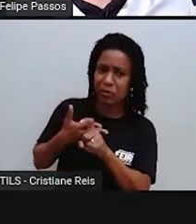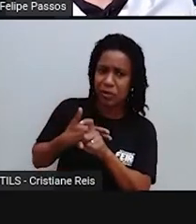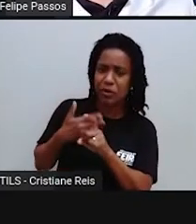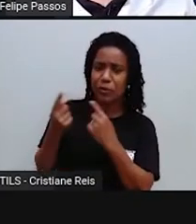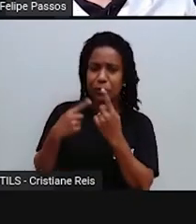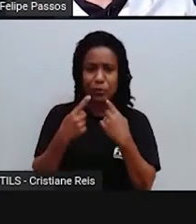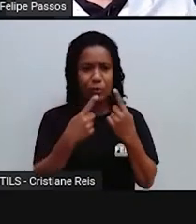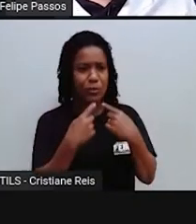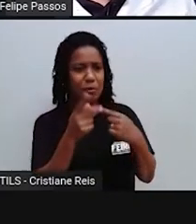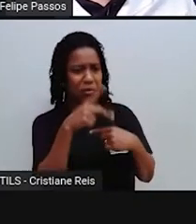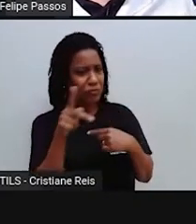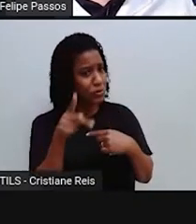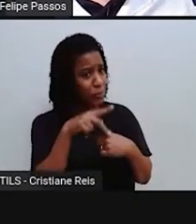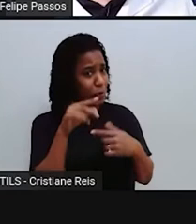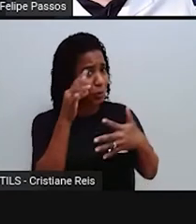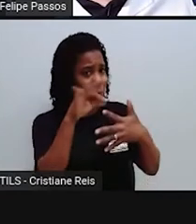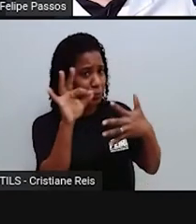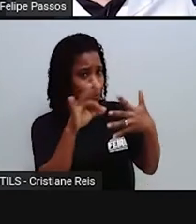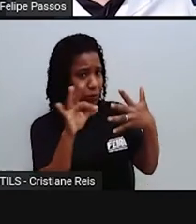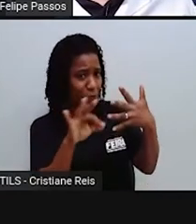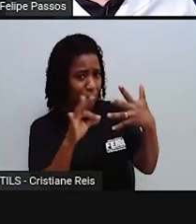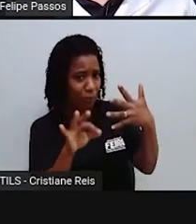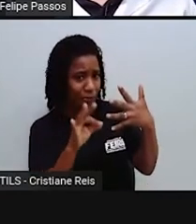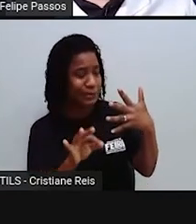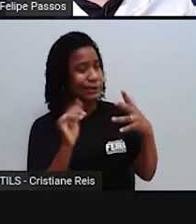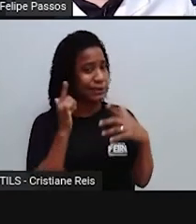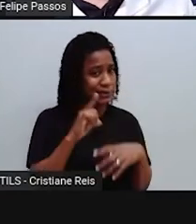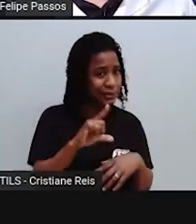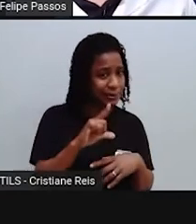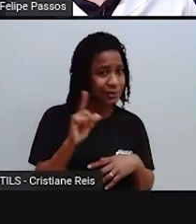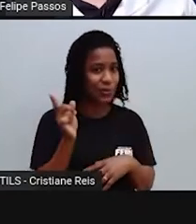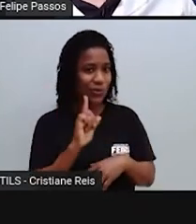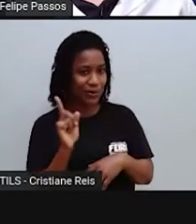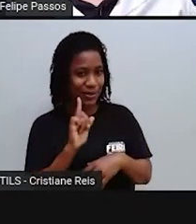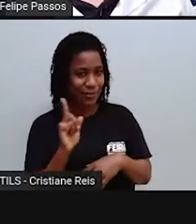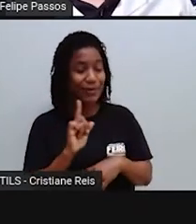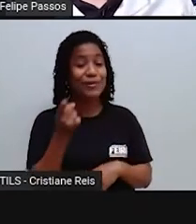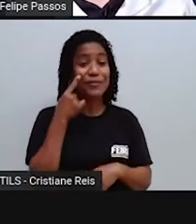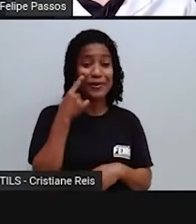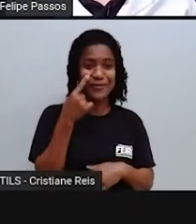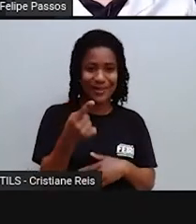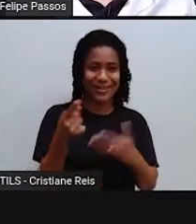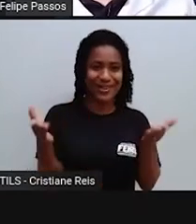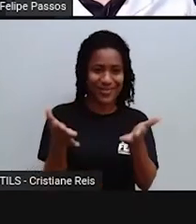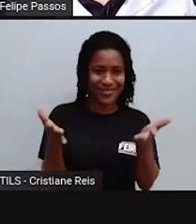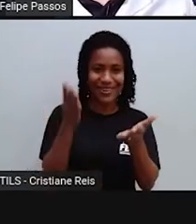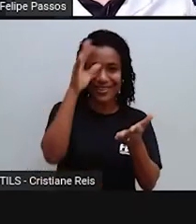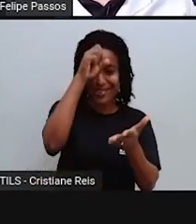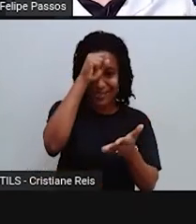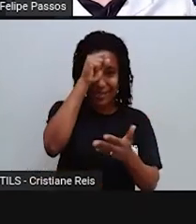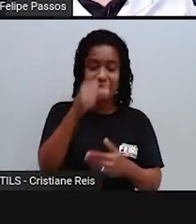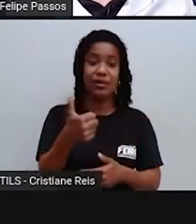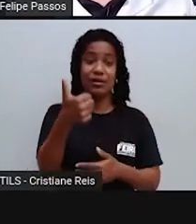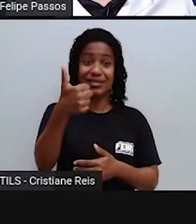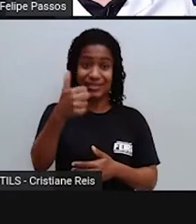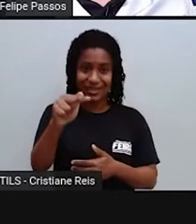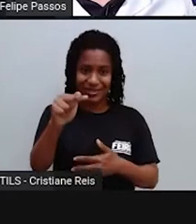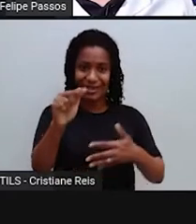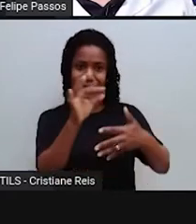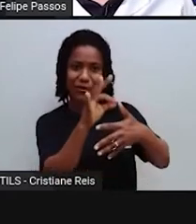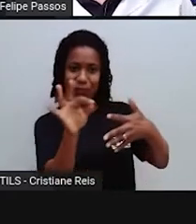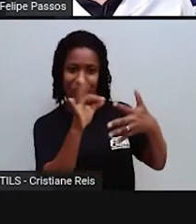objetivos, certo? Vamos conhecer? Vamos ver quais são esses 17 tópicos que as Nações Unidas